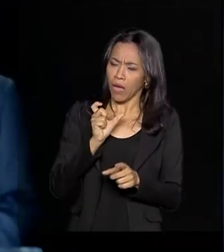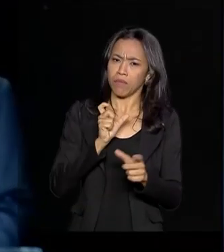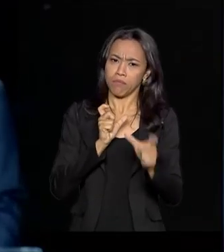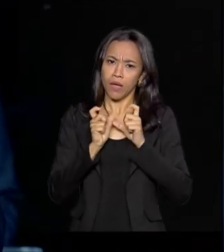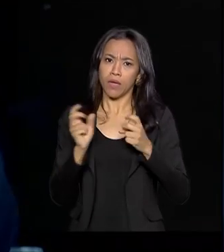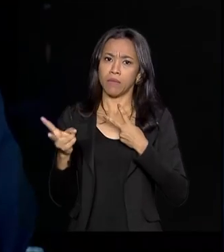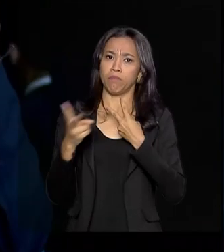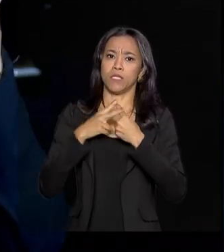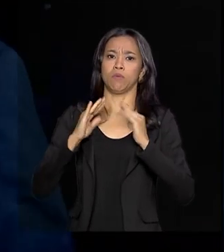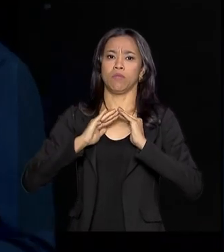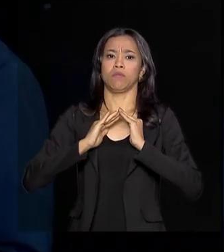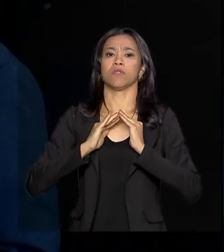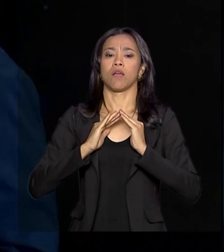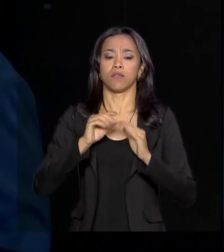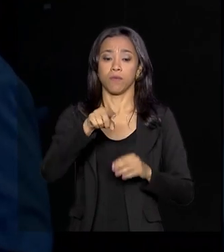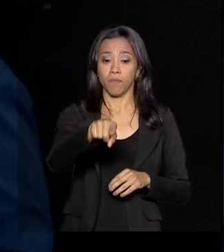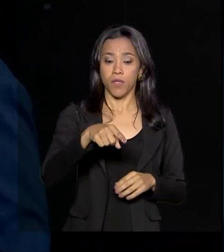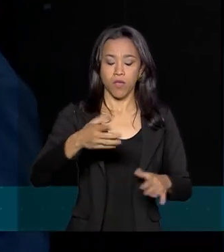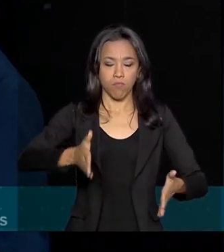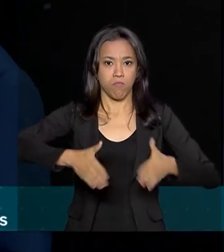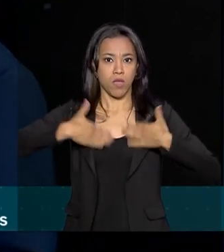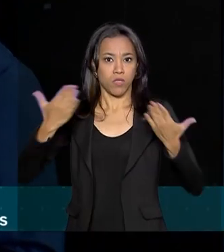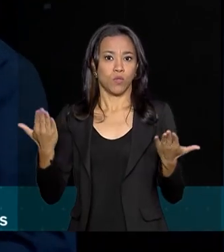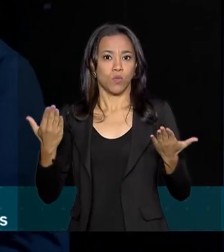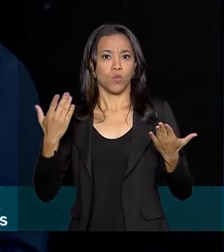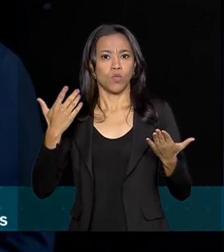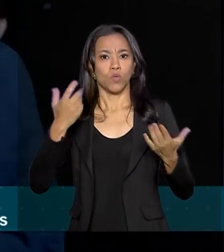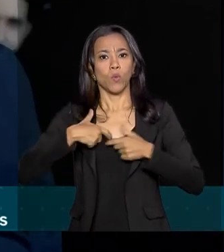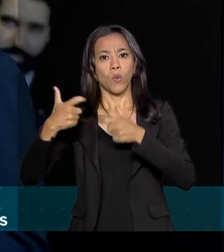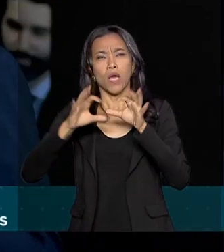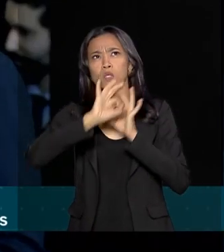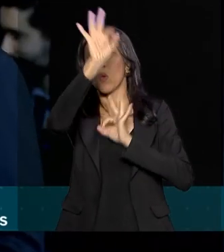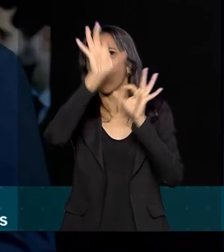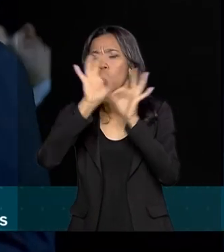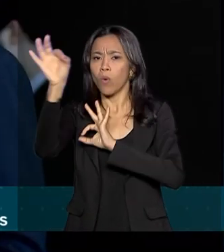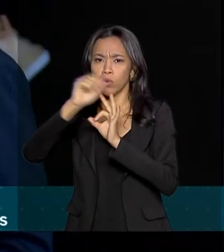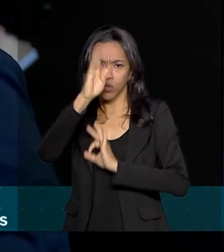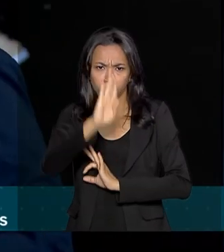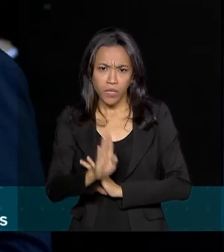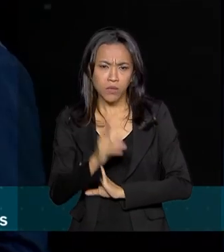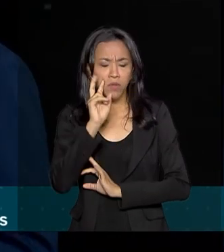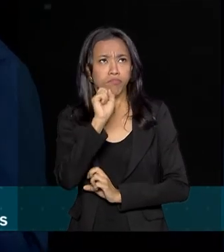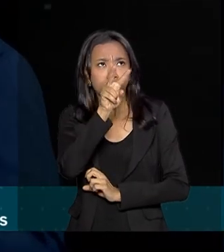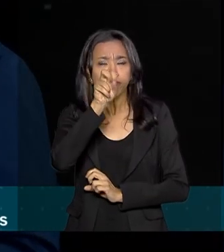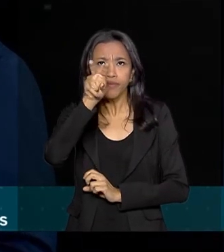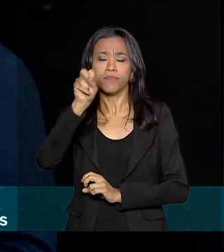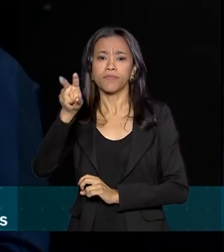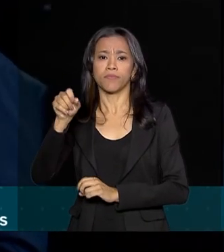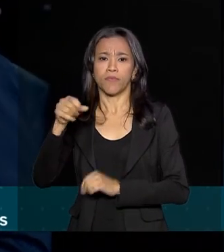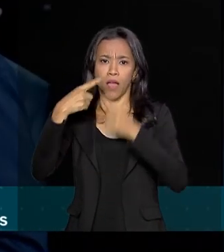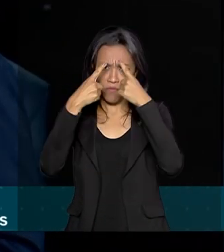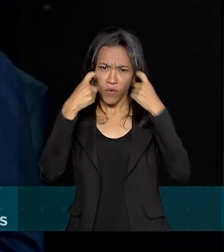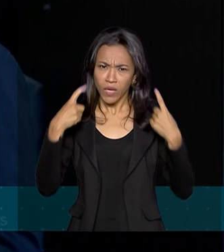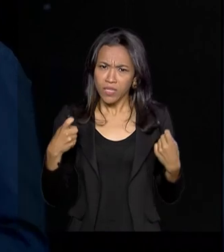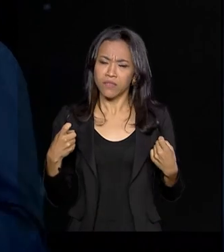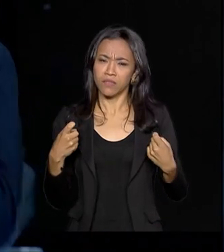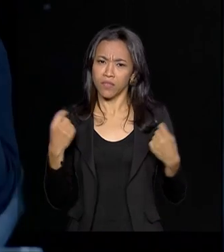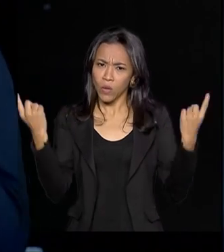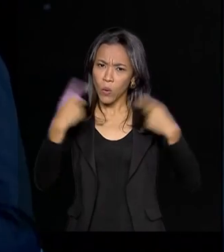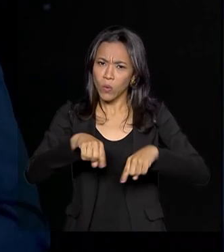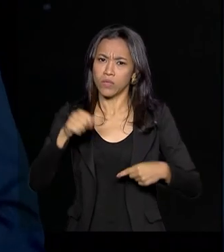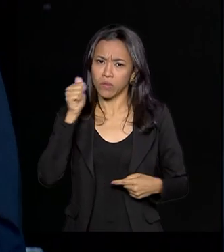Eu me assusto quando a gente chega nas regiões mais longe do Brasil e a gente observa que a violência contra a mulher não tem sido